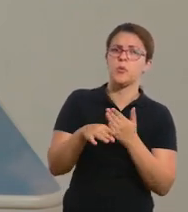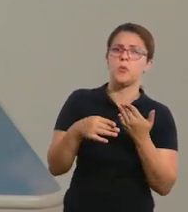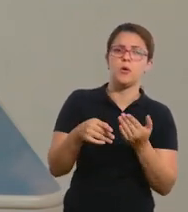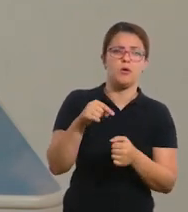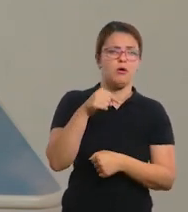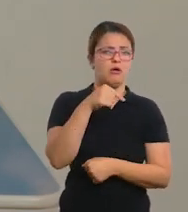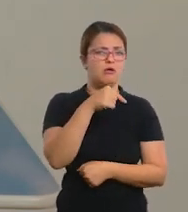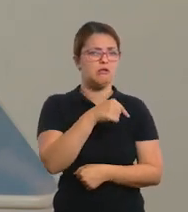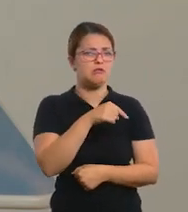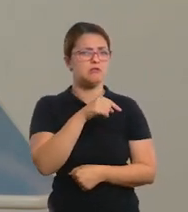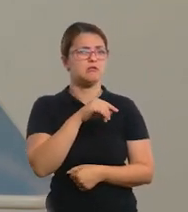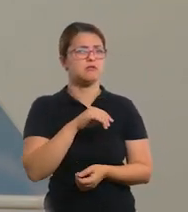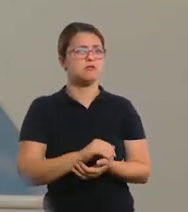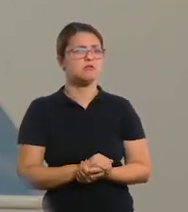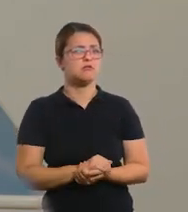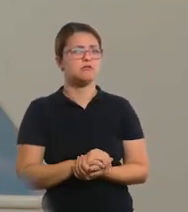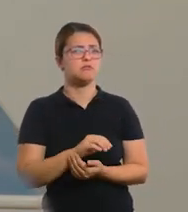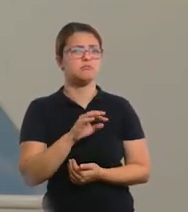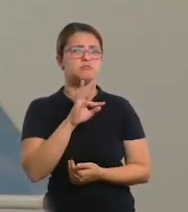E aí ele tem que responder